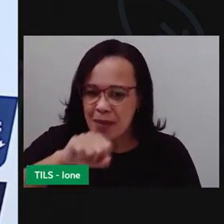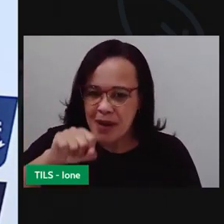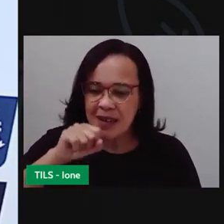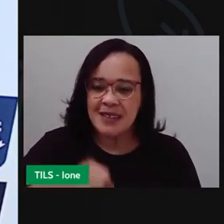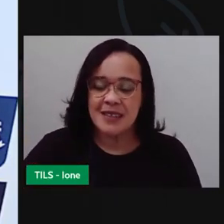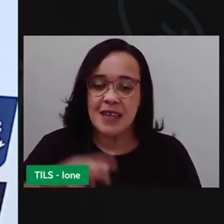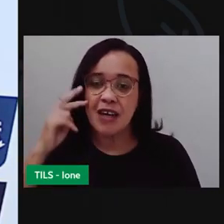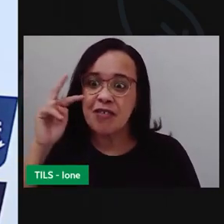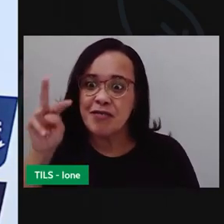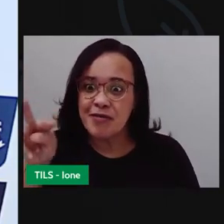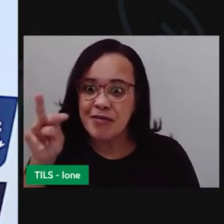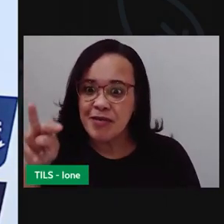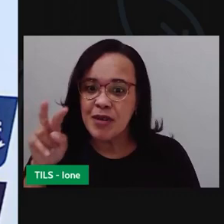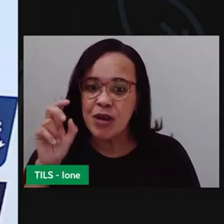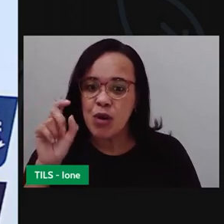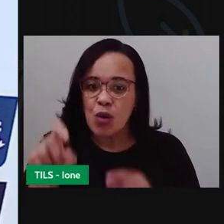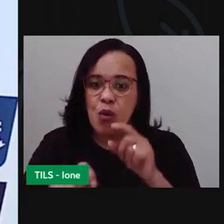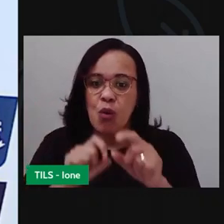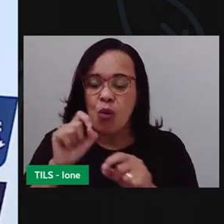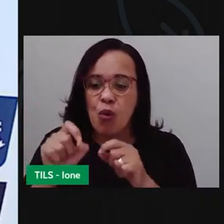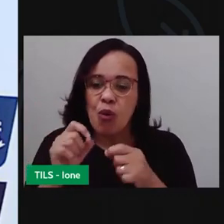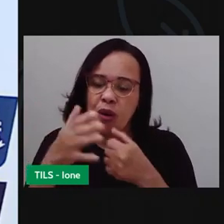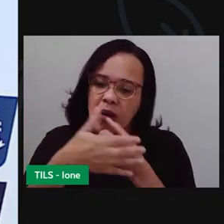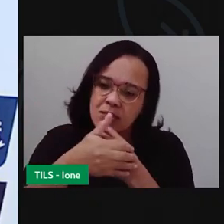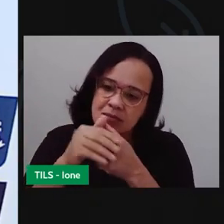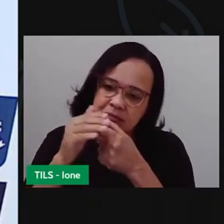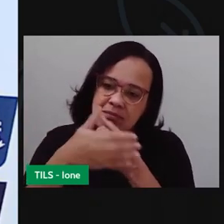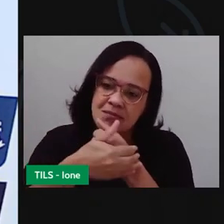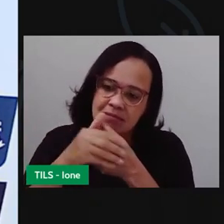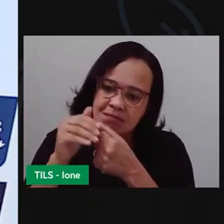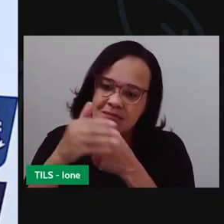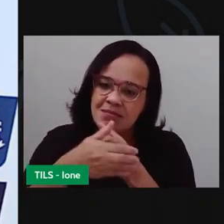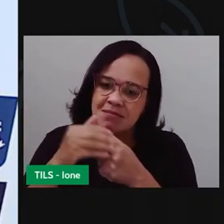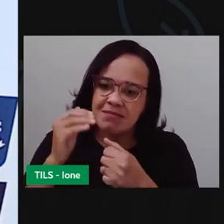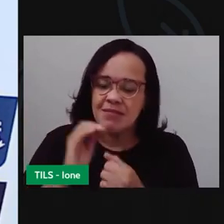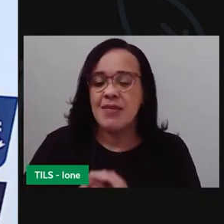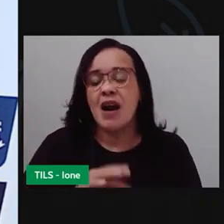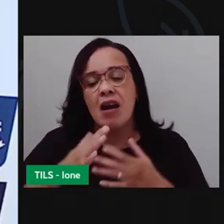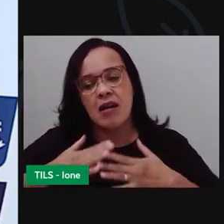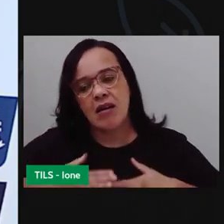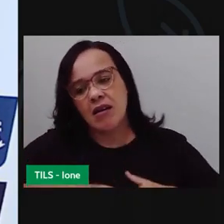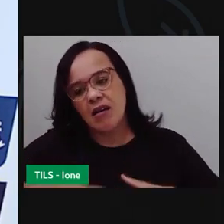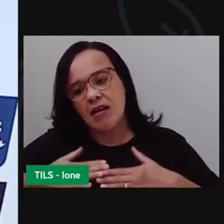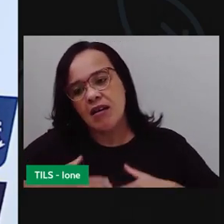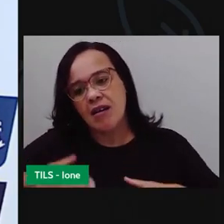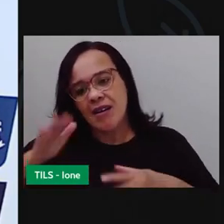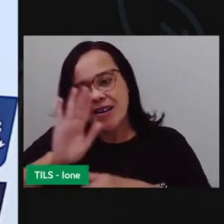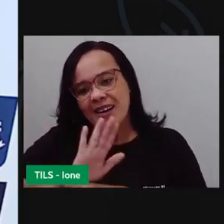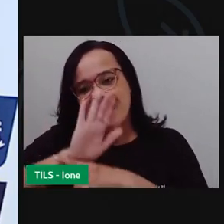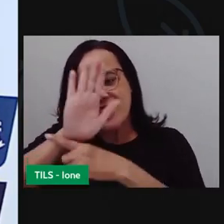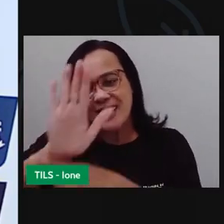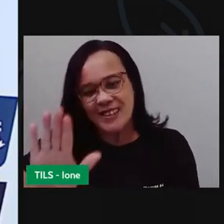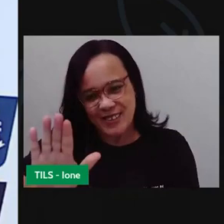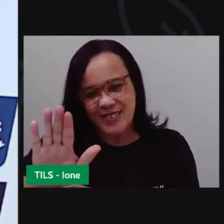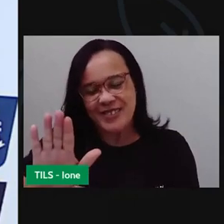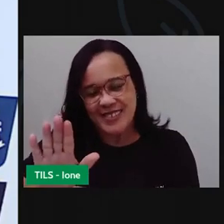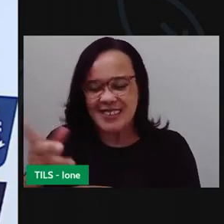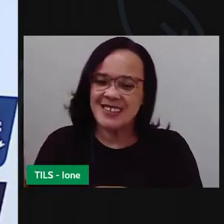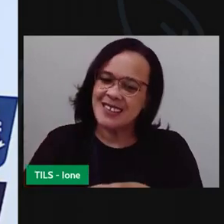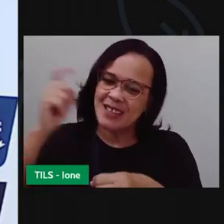eu poder acalmar, orientar ele, acalmar, pra que ele voltasse a dormir.